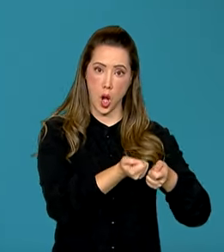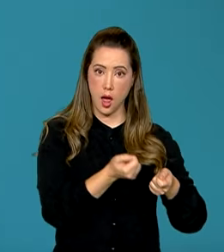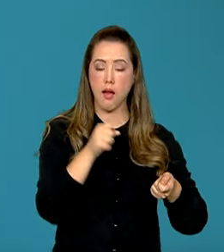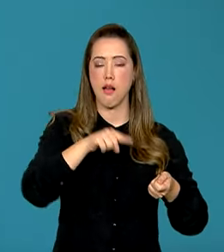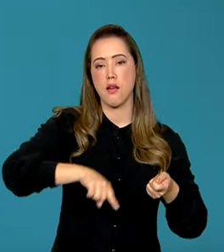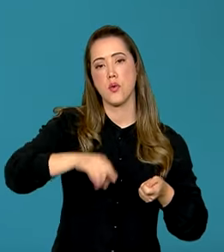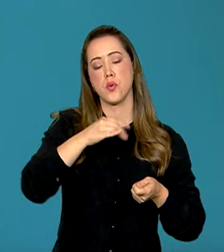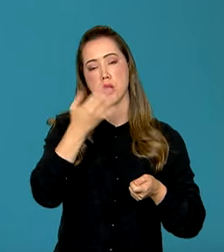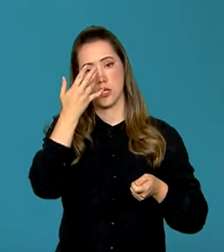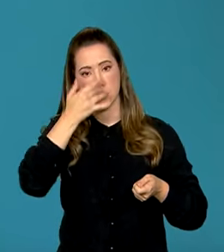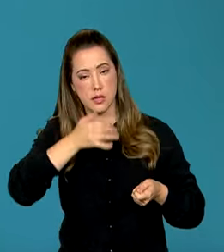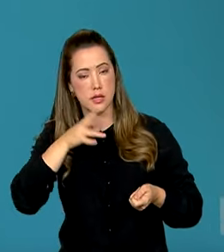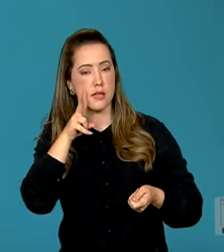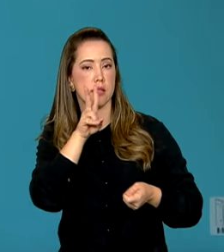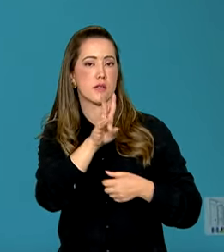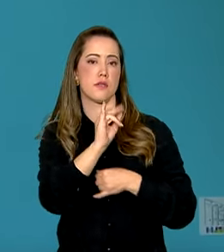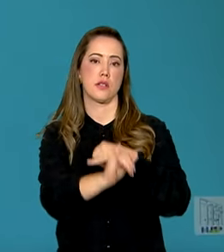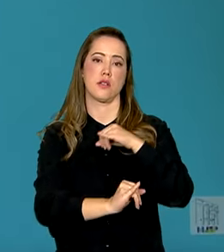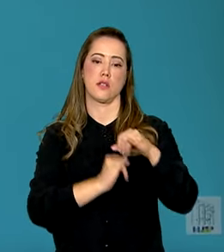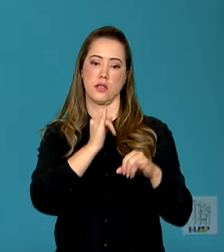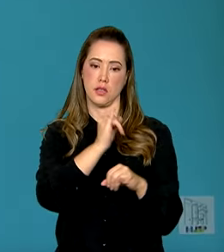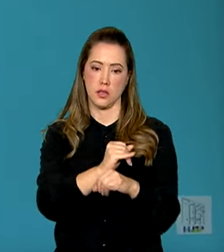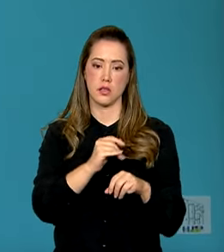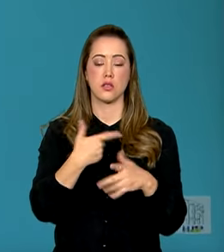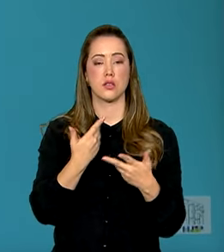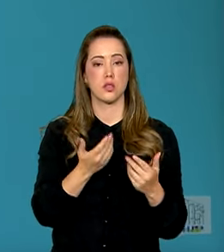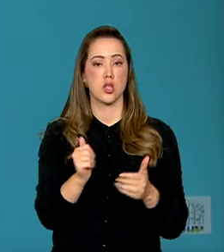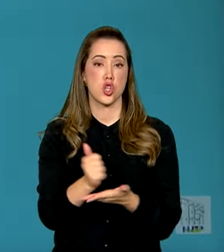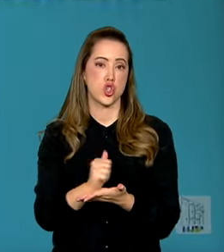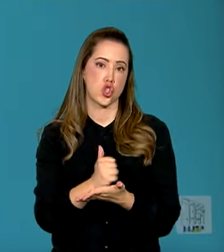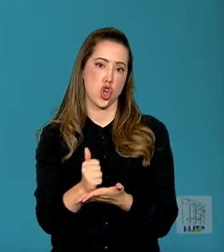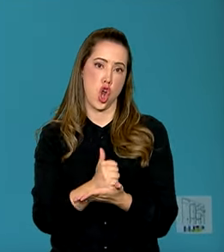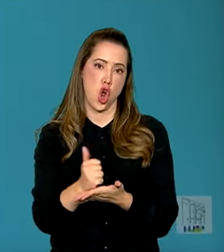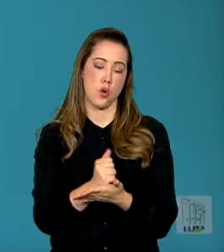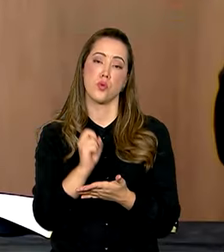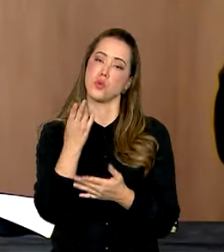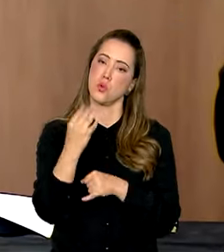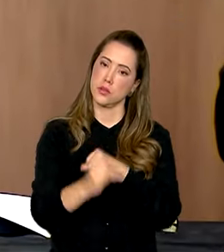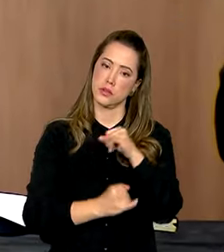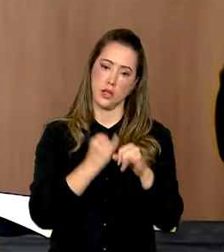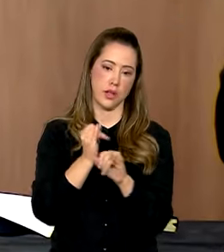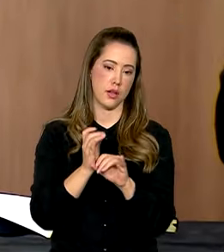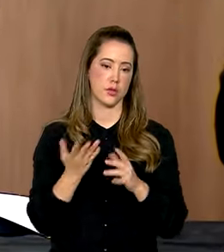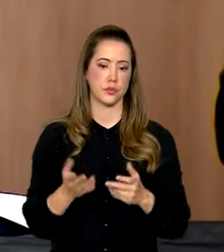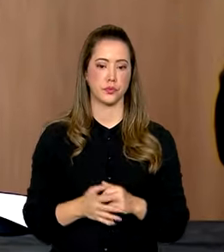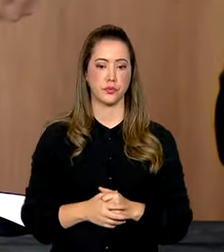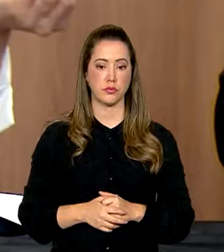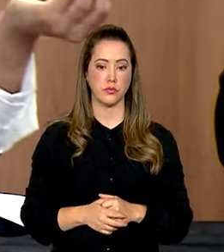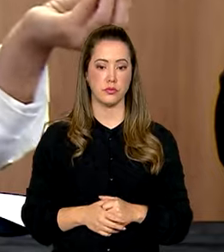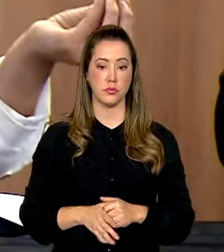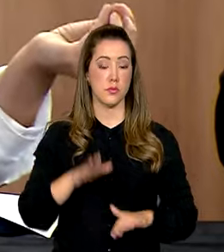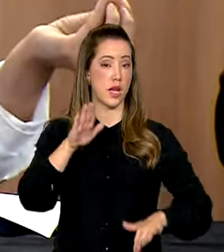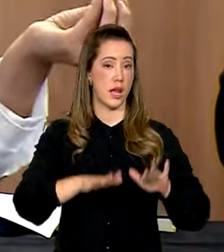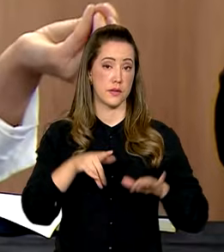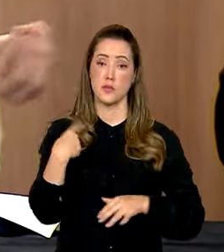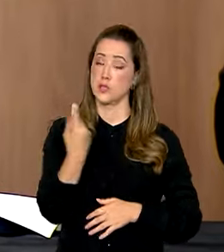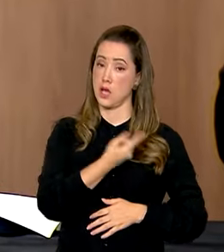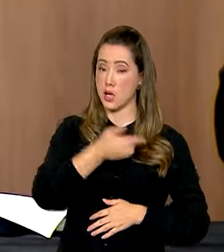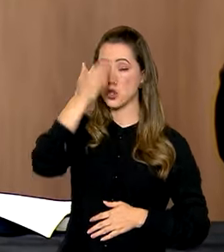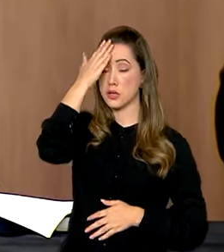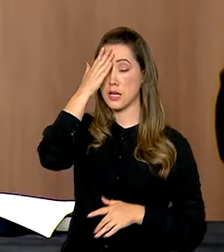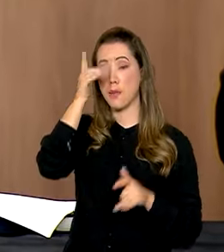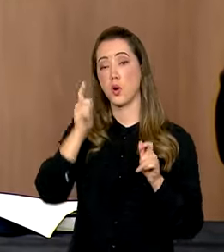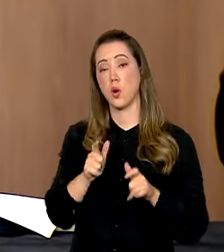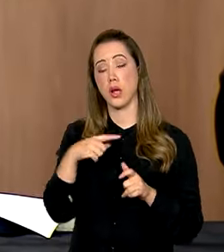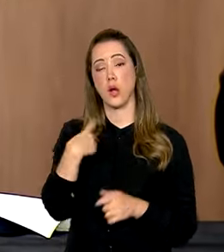menores acessam nas redes sociais, em jogos e na internet. Normalmente a gente sabe onde nossos filhos estão,